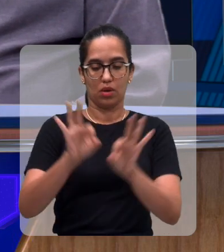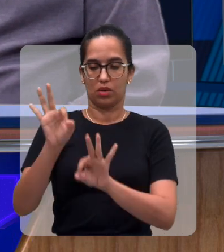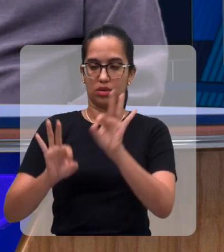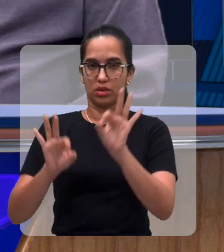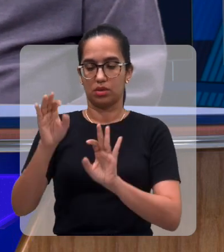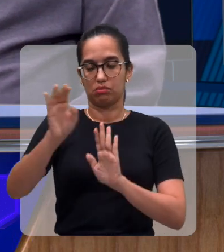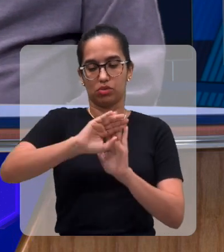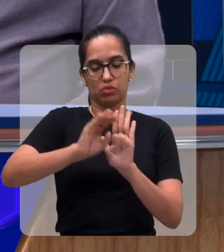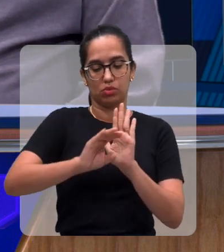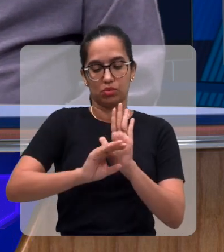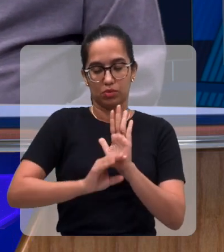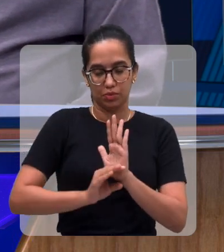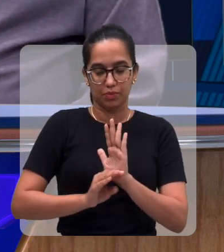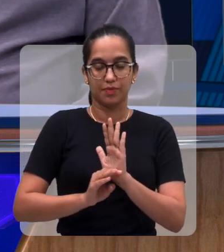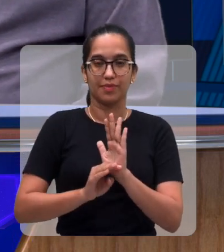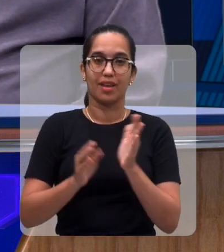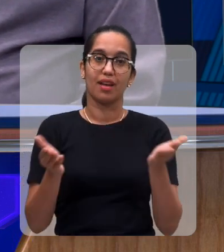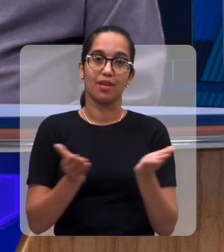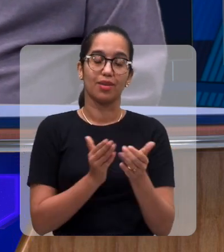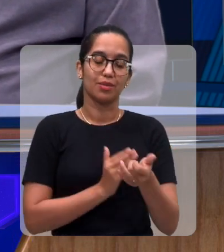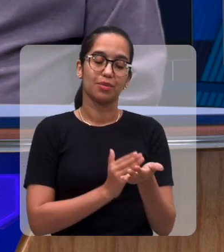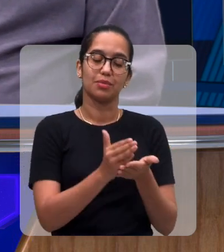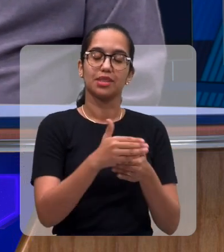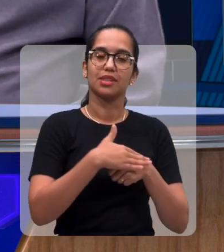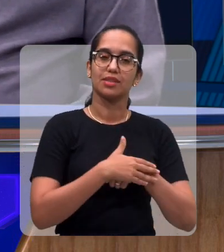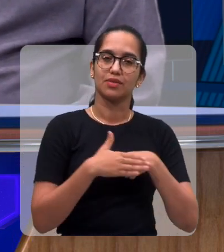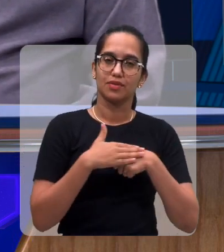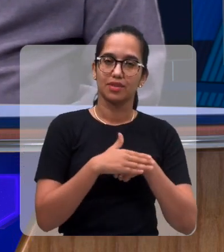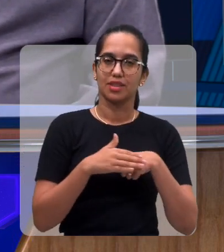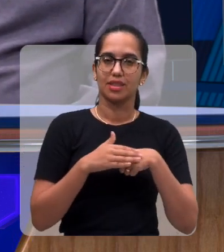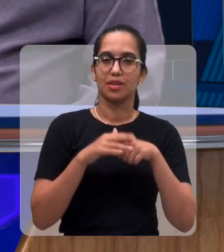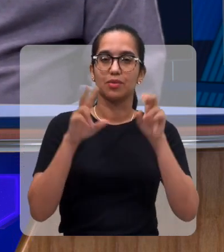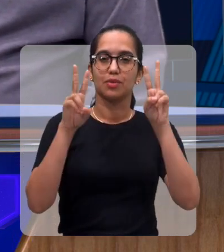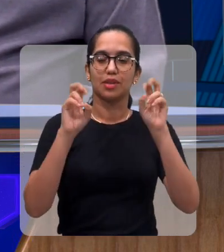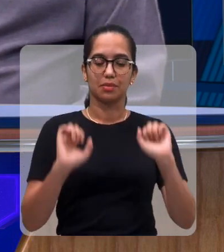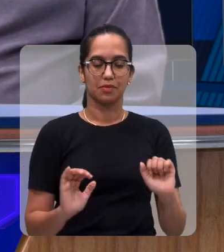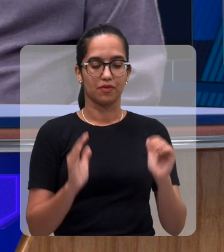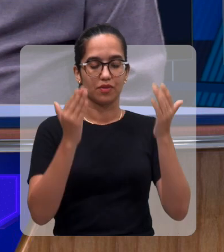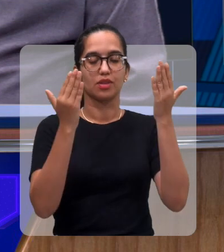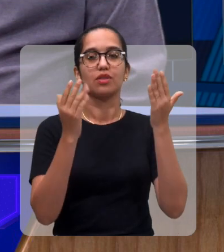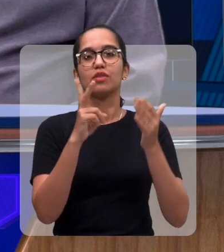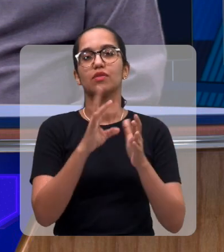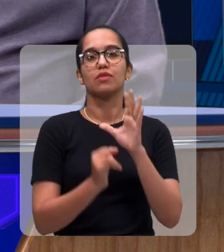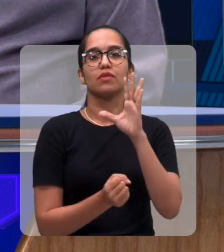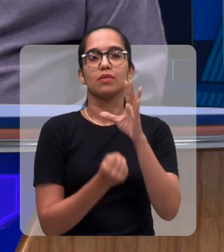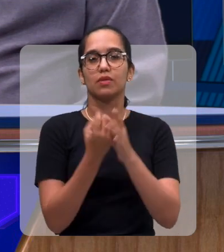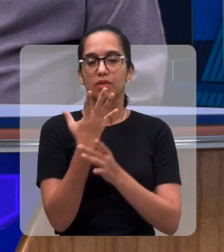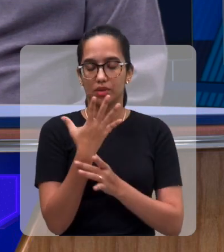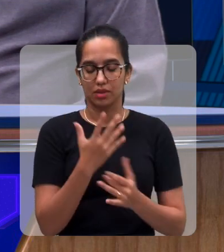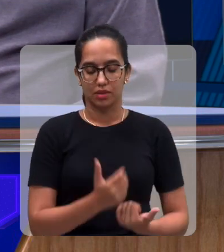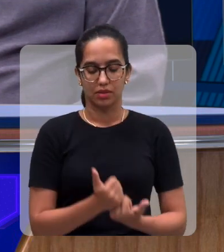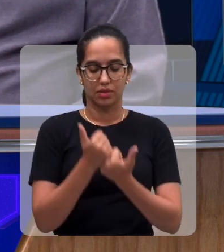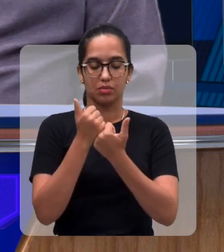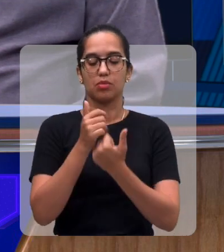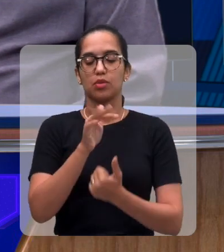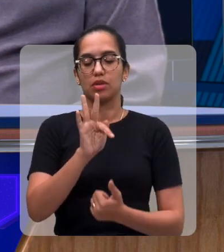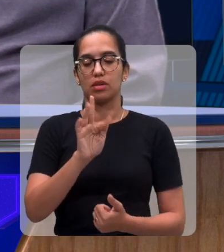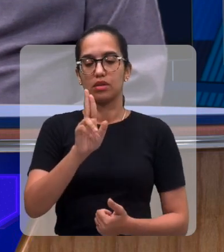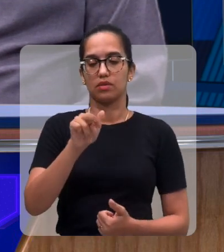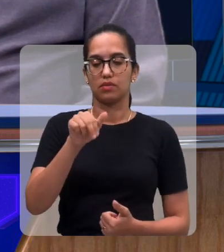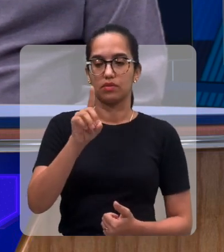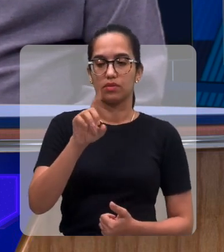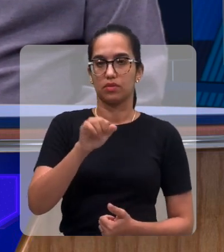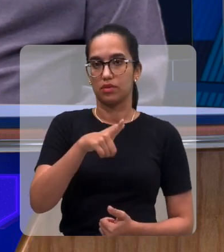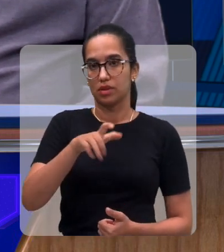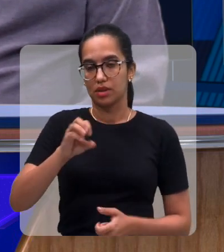feita nesse sentido. Bom, Luiz, nós vamos começar aqui falando sobre o festival que vai acontecer, com o apoio da Fundação e,